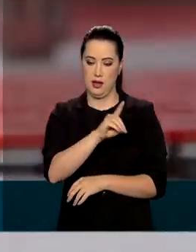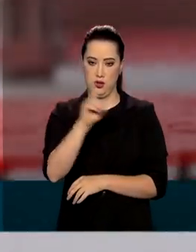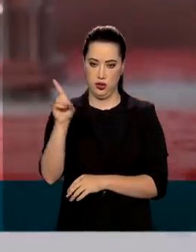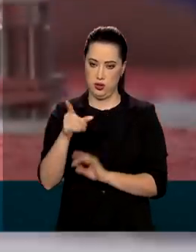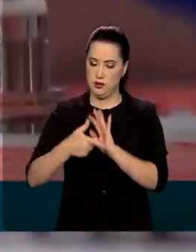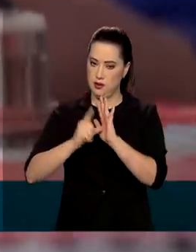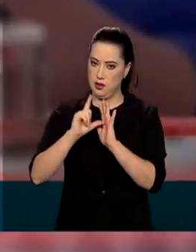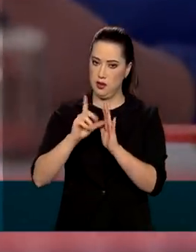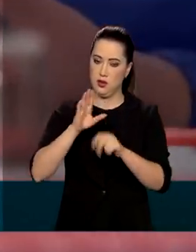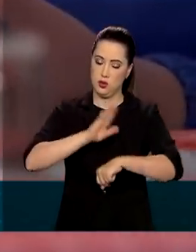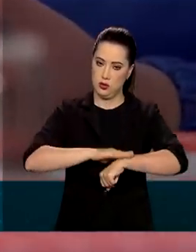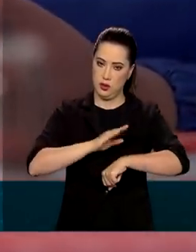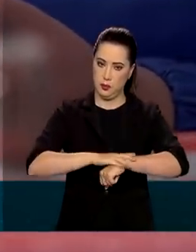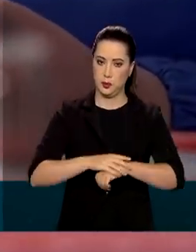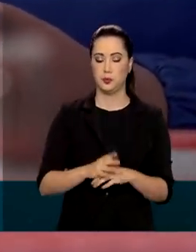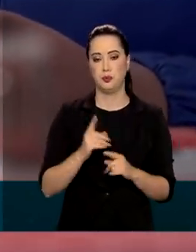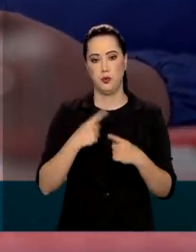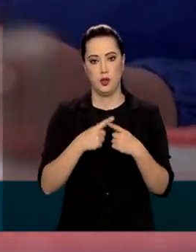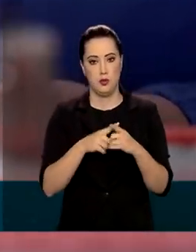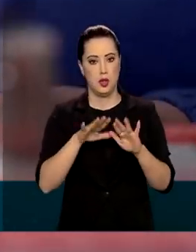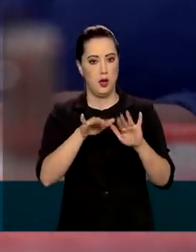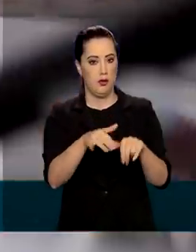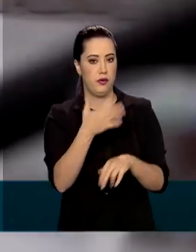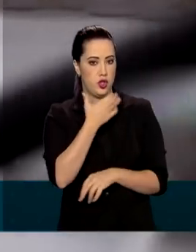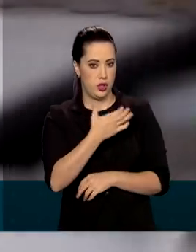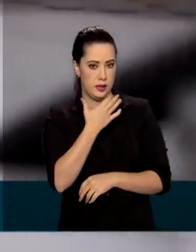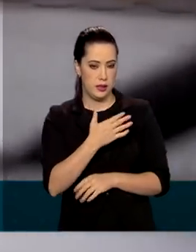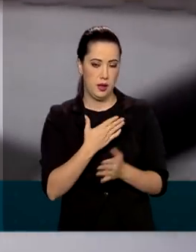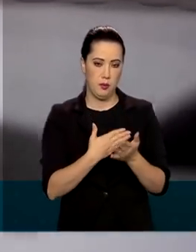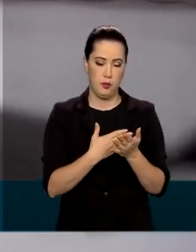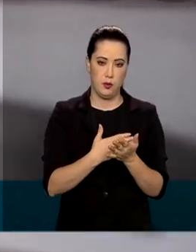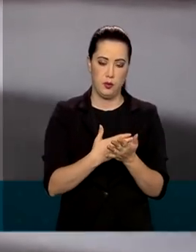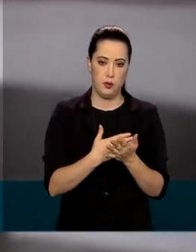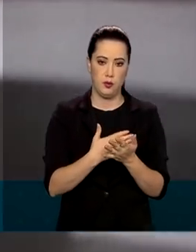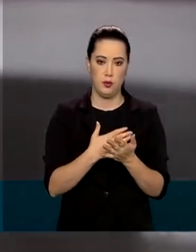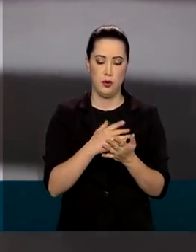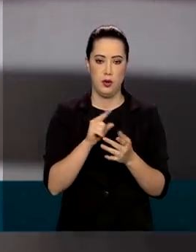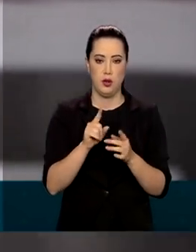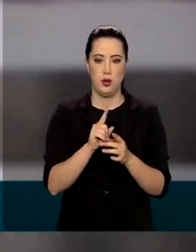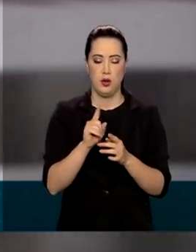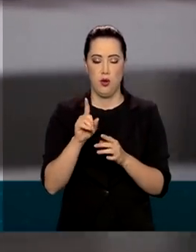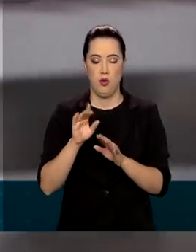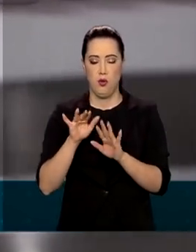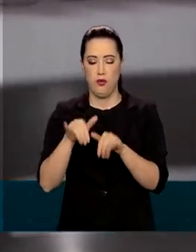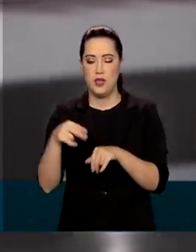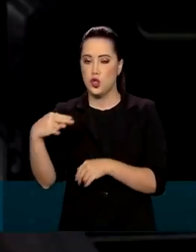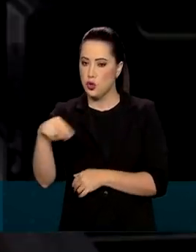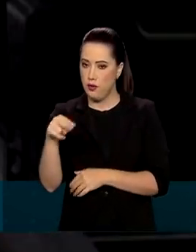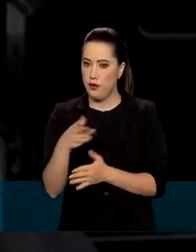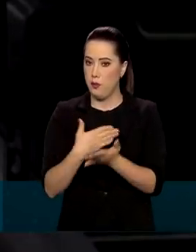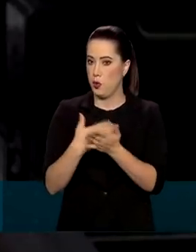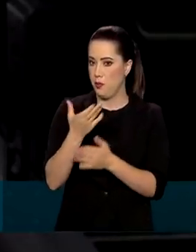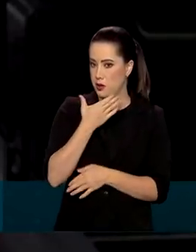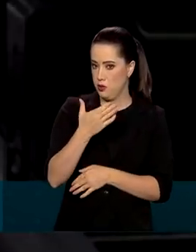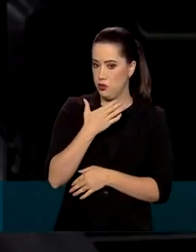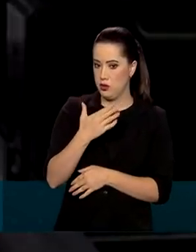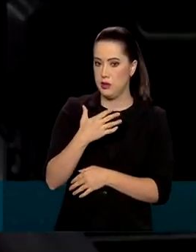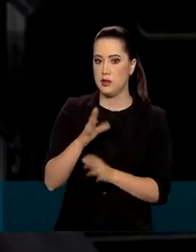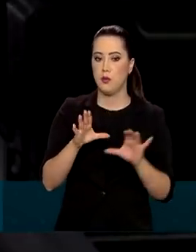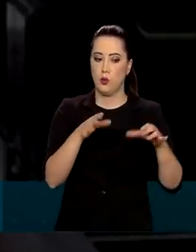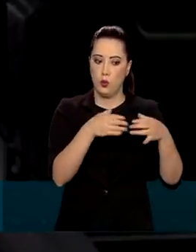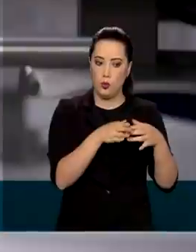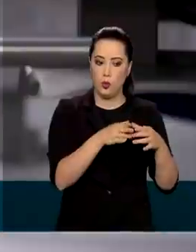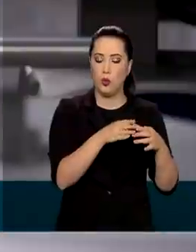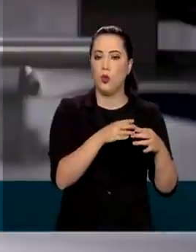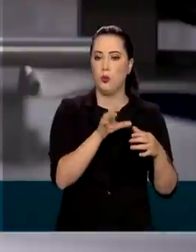novembro e início de dezembro, uma equipe técnica da Anvisa foi até a China para inspecionar a fábrica que produz a